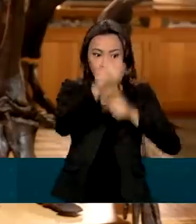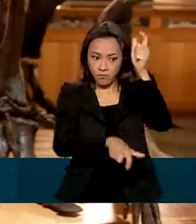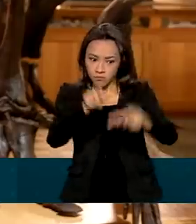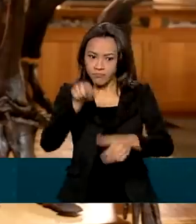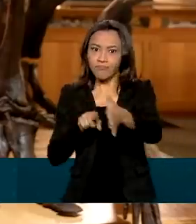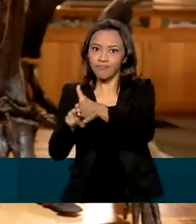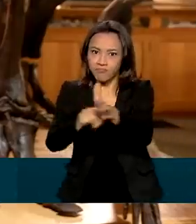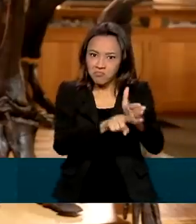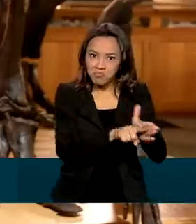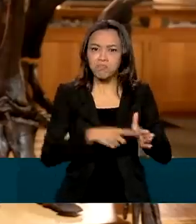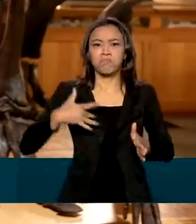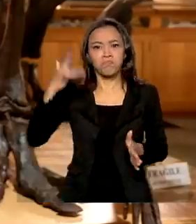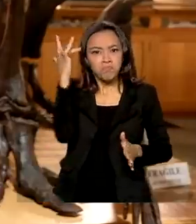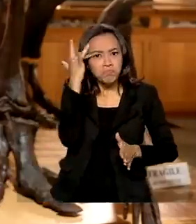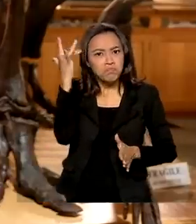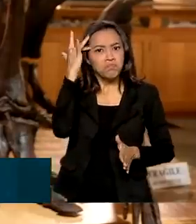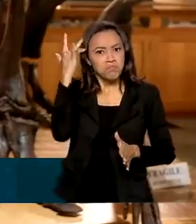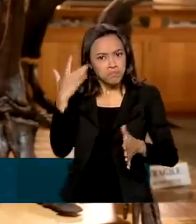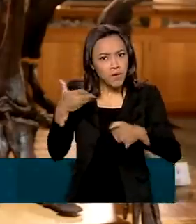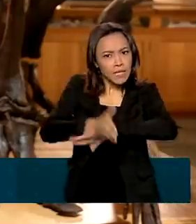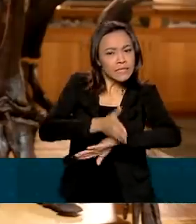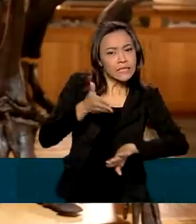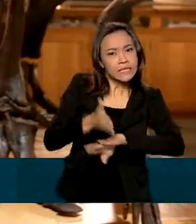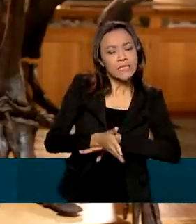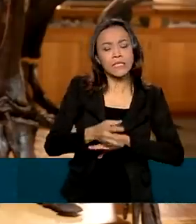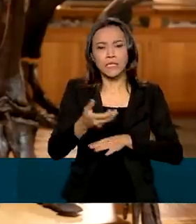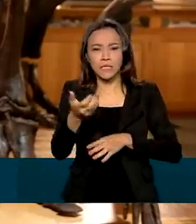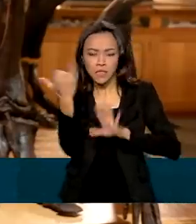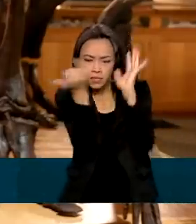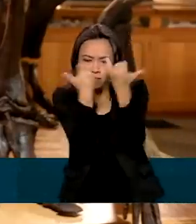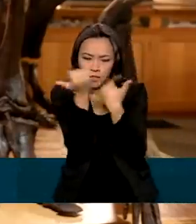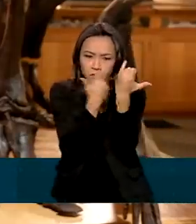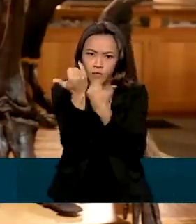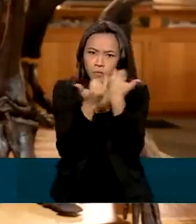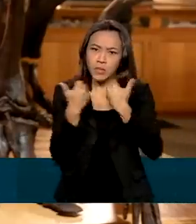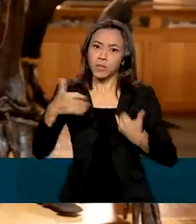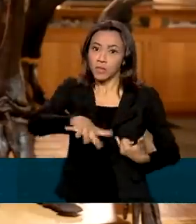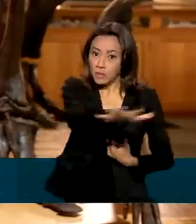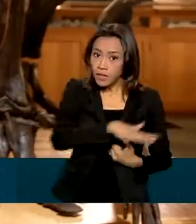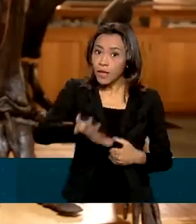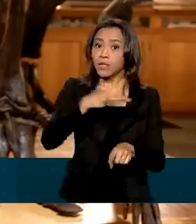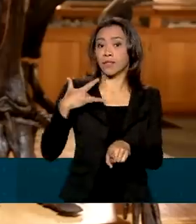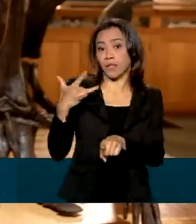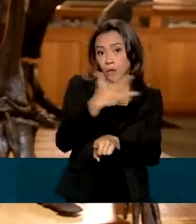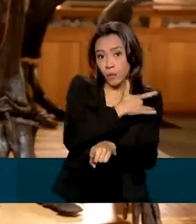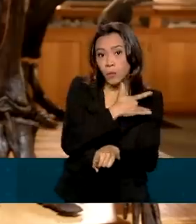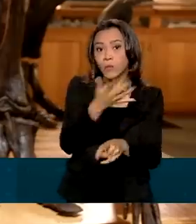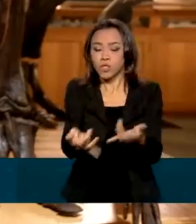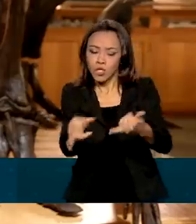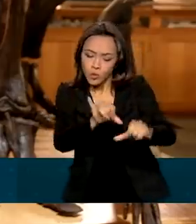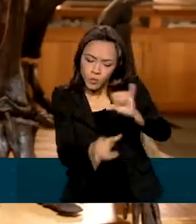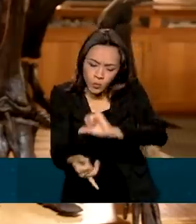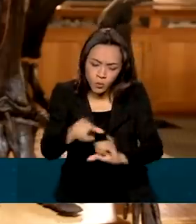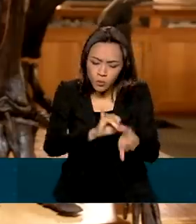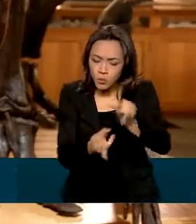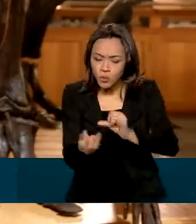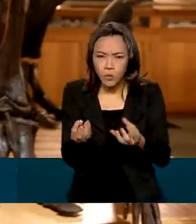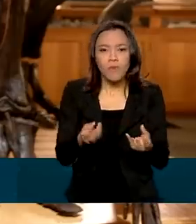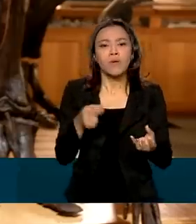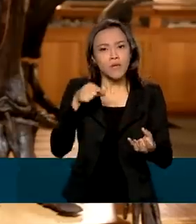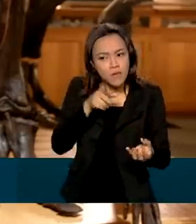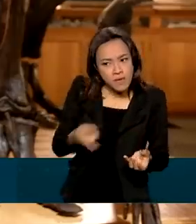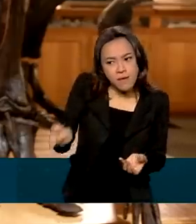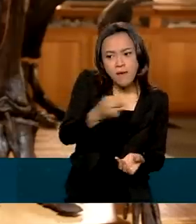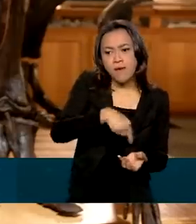nível, em acesso global à saúde, na questão dos imunobiológicos. E esses profissionais, seguramente,